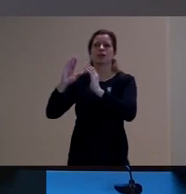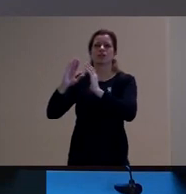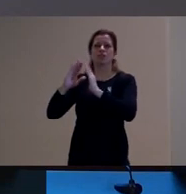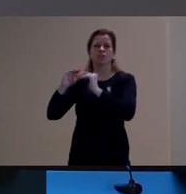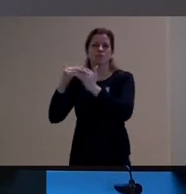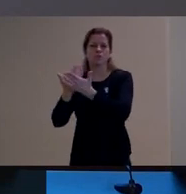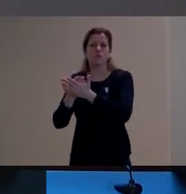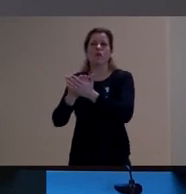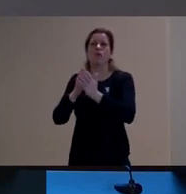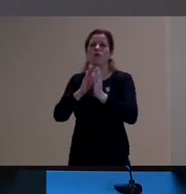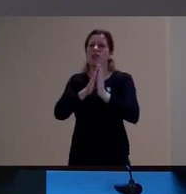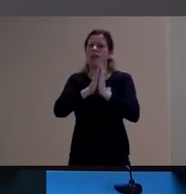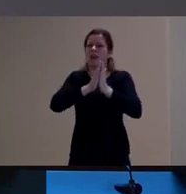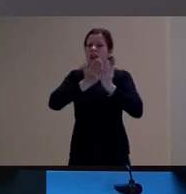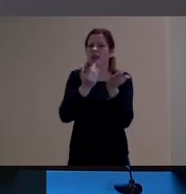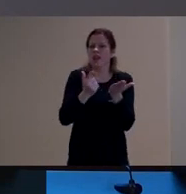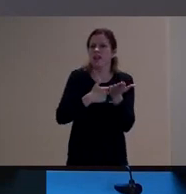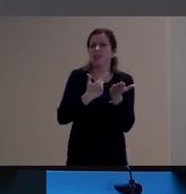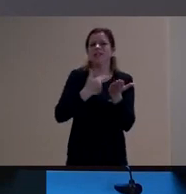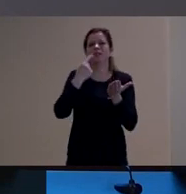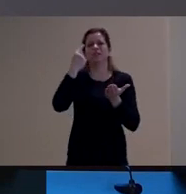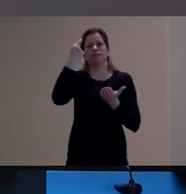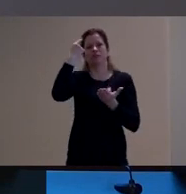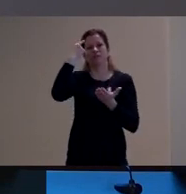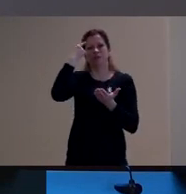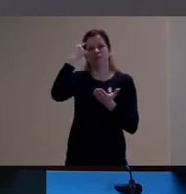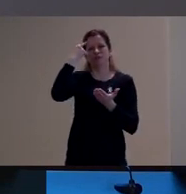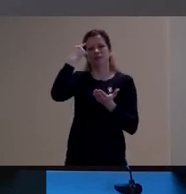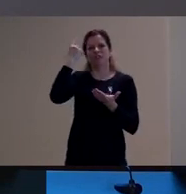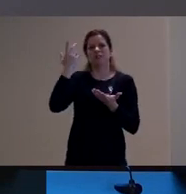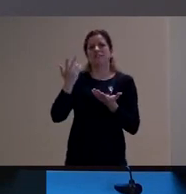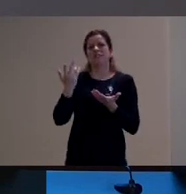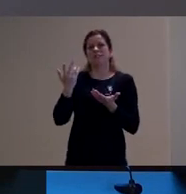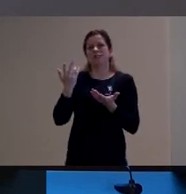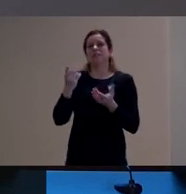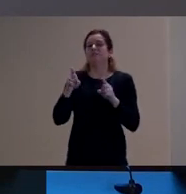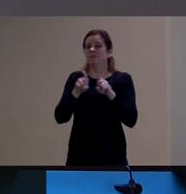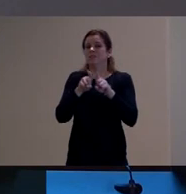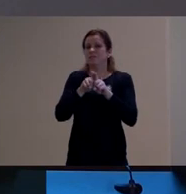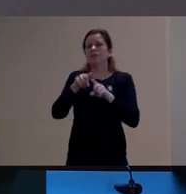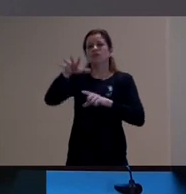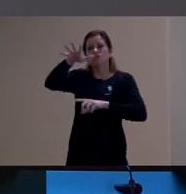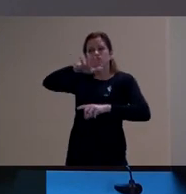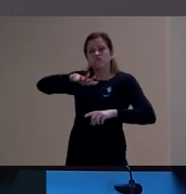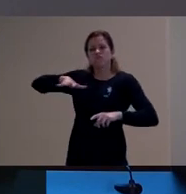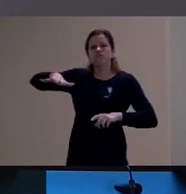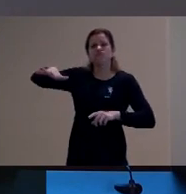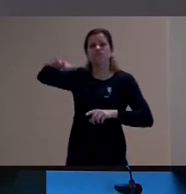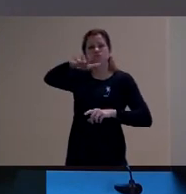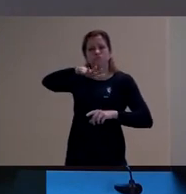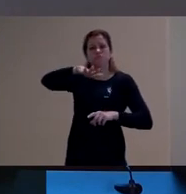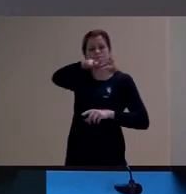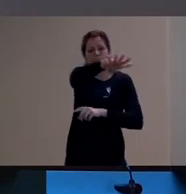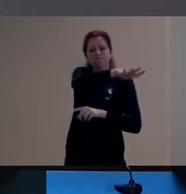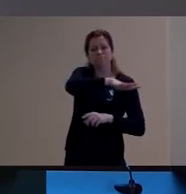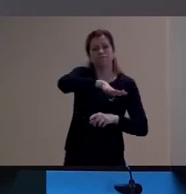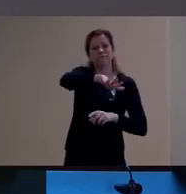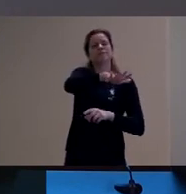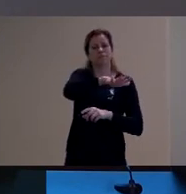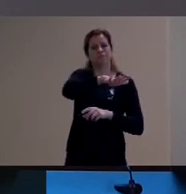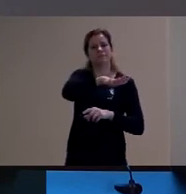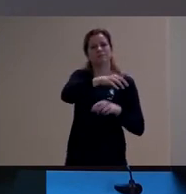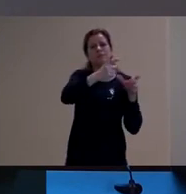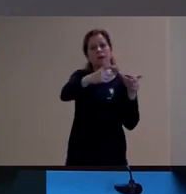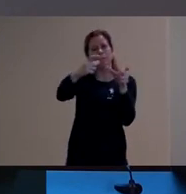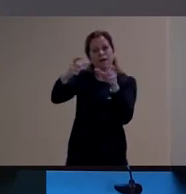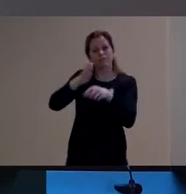sobre livros enfim tem também muitas descrições sobre os territórios que ele costumava ocupar e